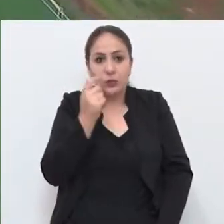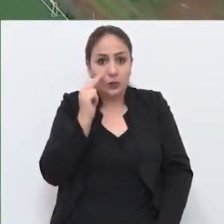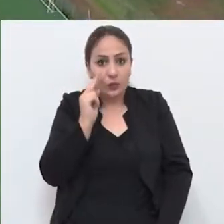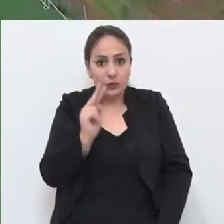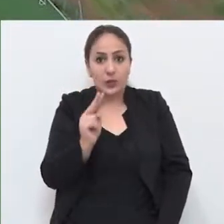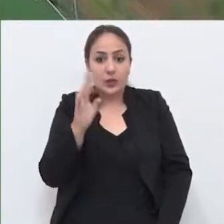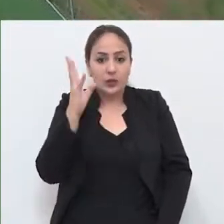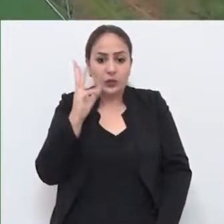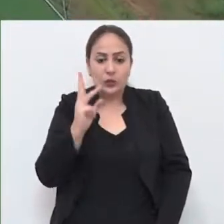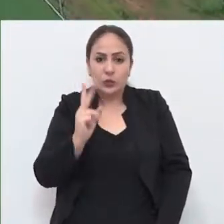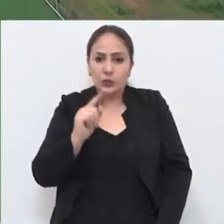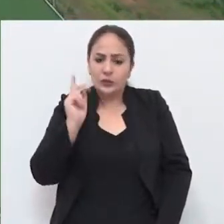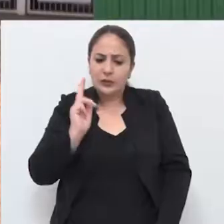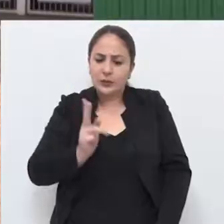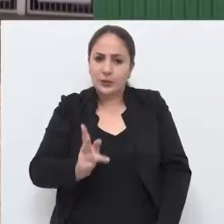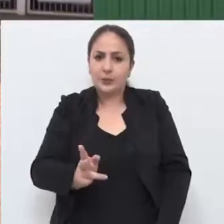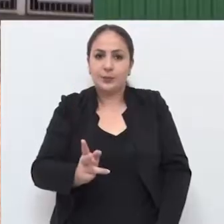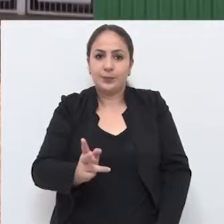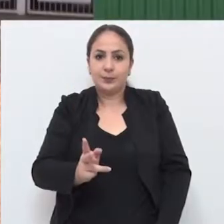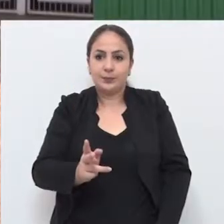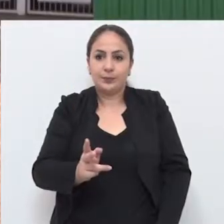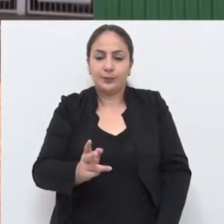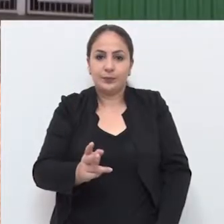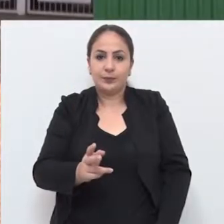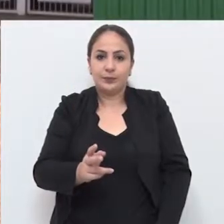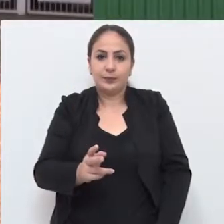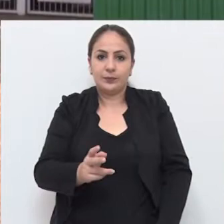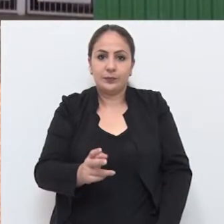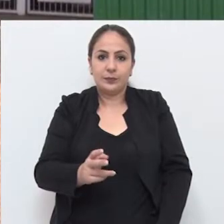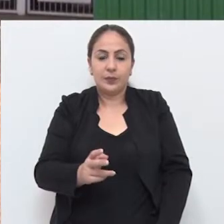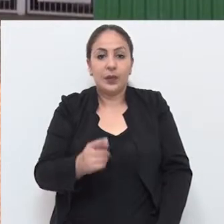triste tu ver na alma de todos os desportistas de Passo Fundo,